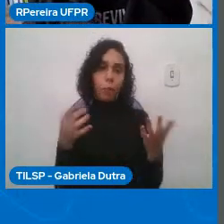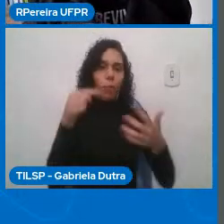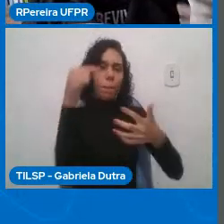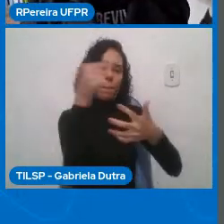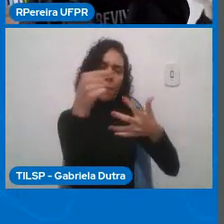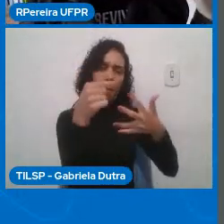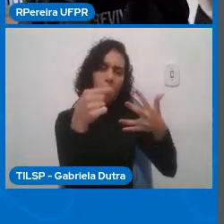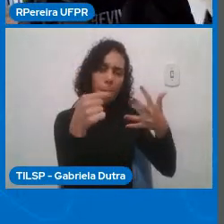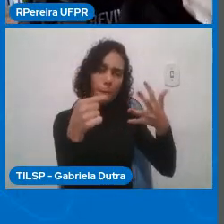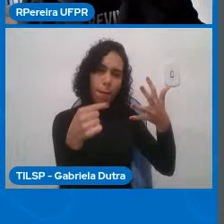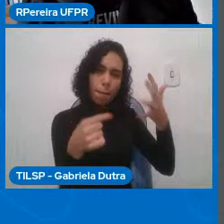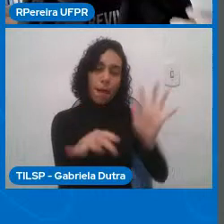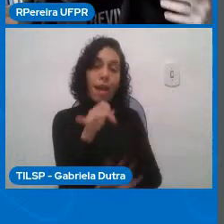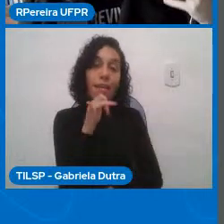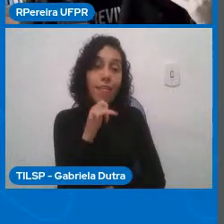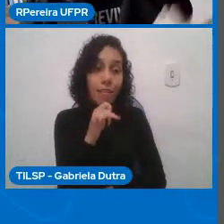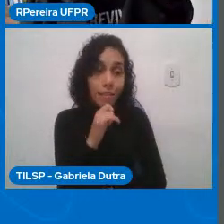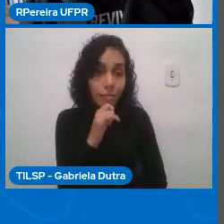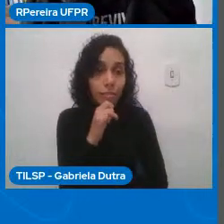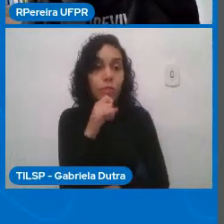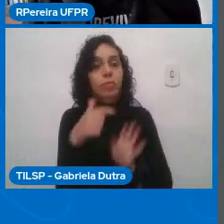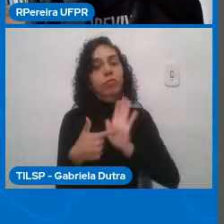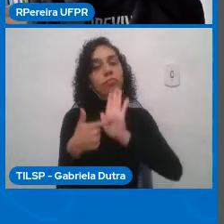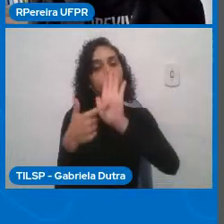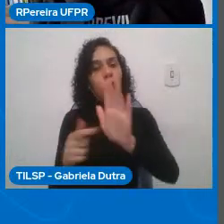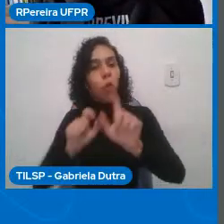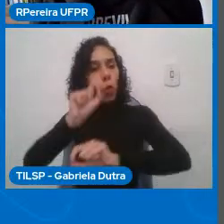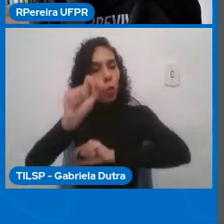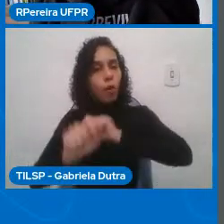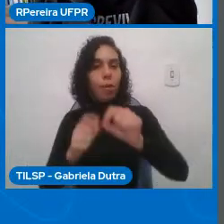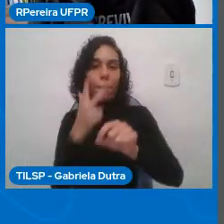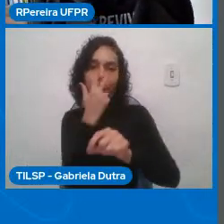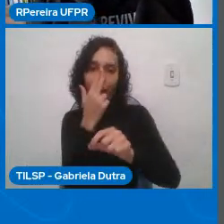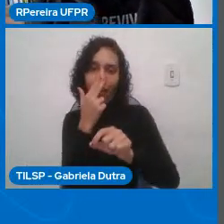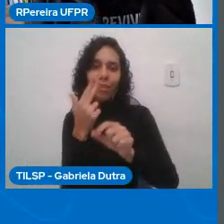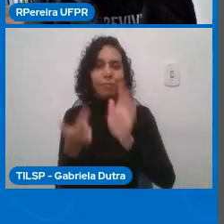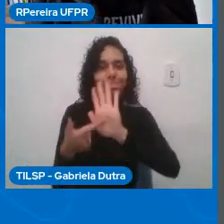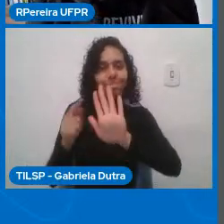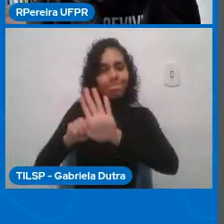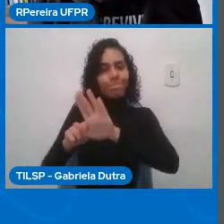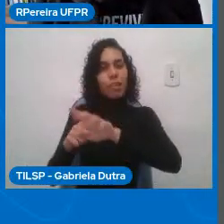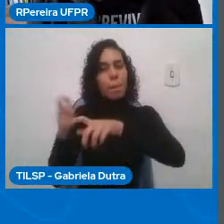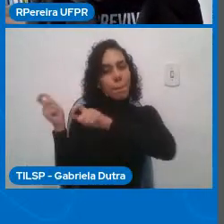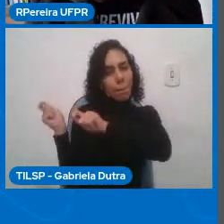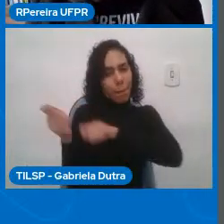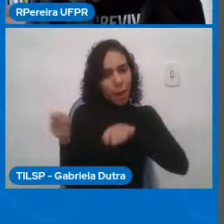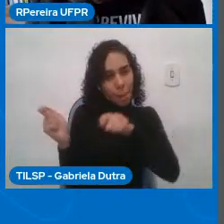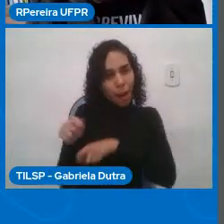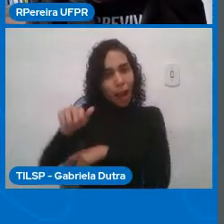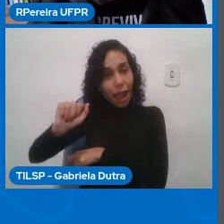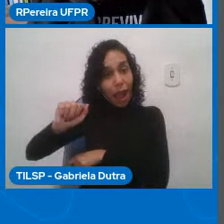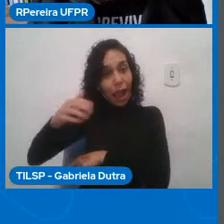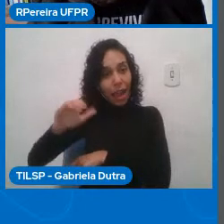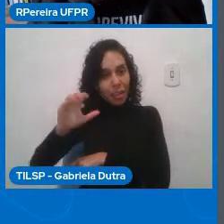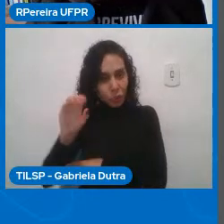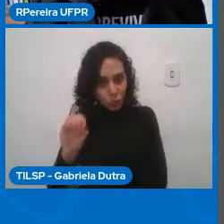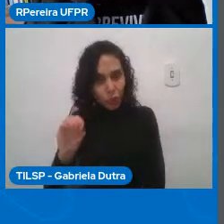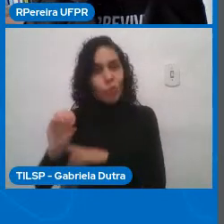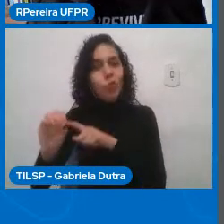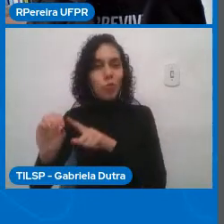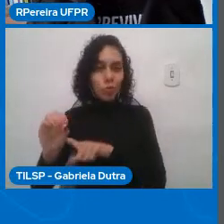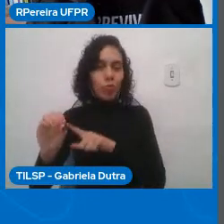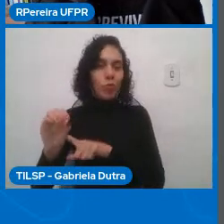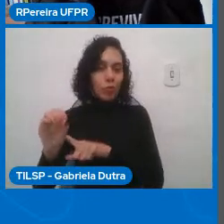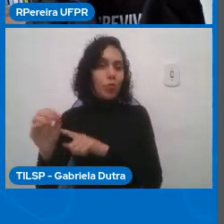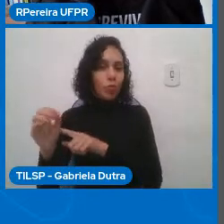machados de aço, as nossas tecnologias que nós estamos introduzindo na sociedade, elas vão causar impacto